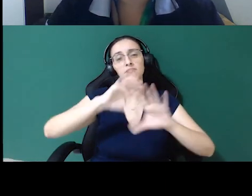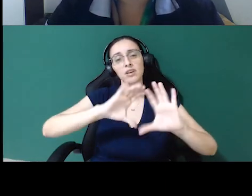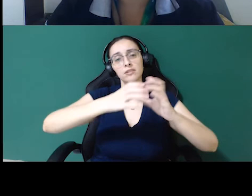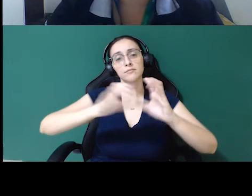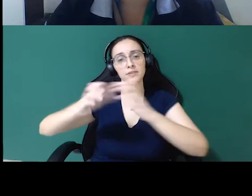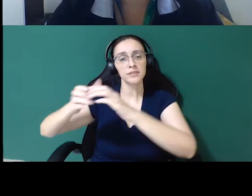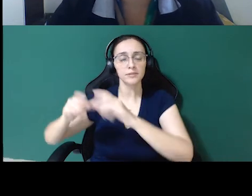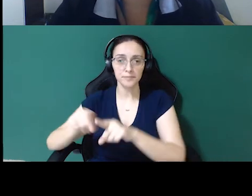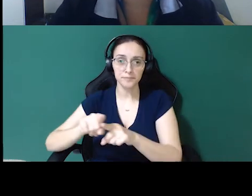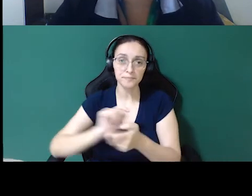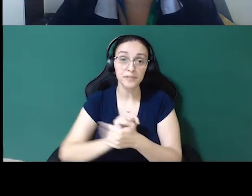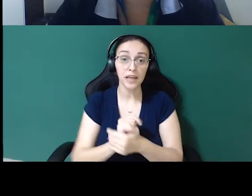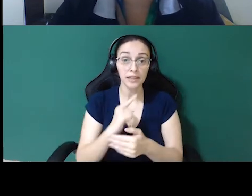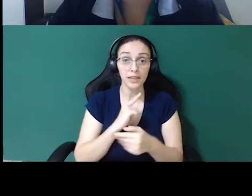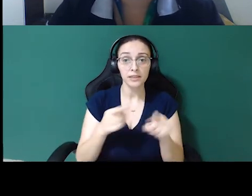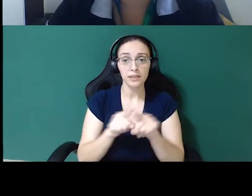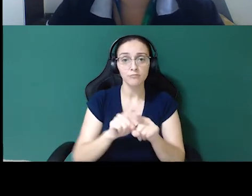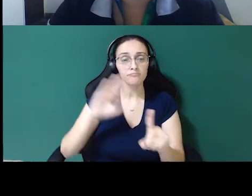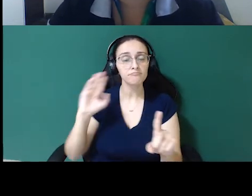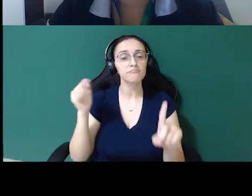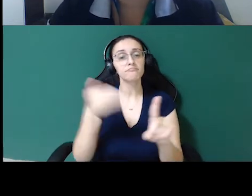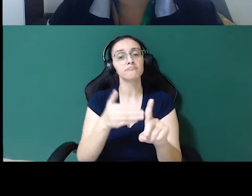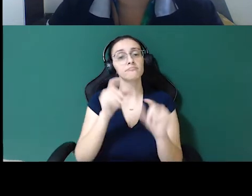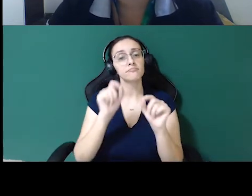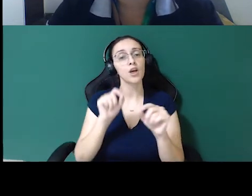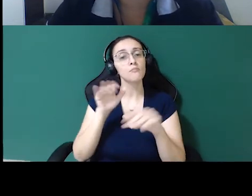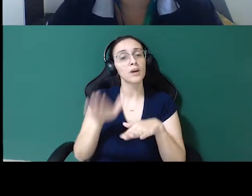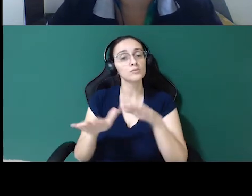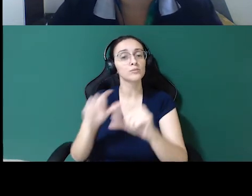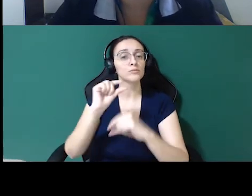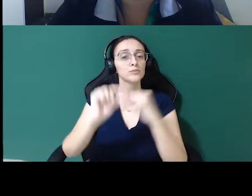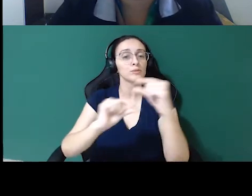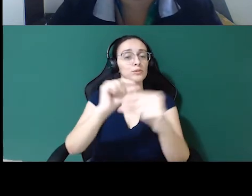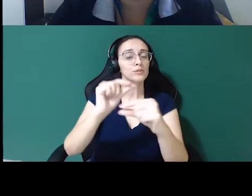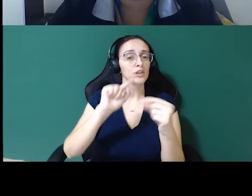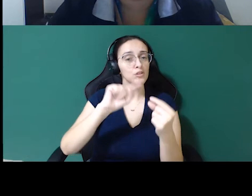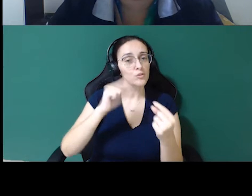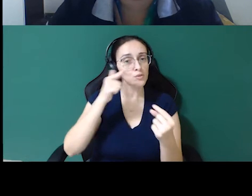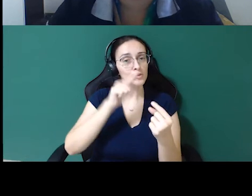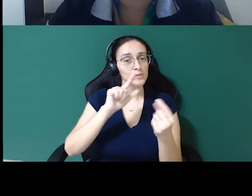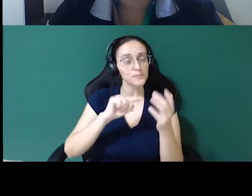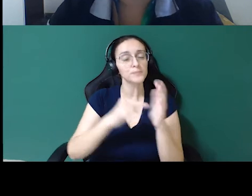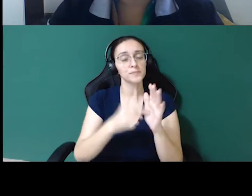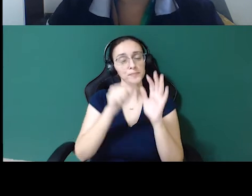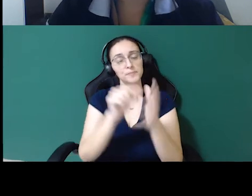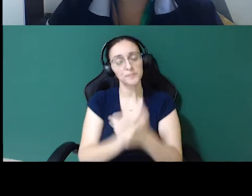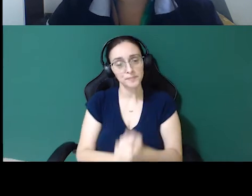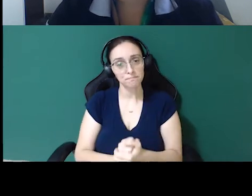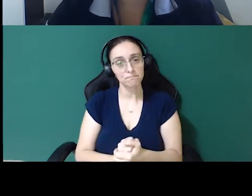e tem também, né, referenciado o passo a passo para chegar a esse item.